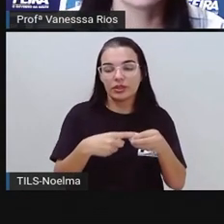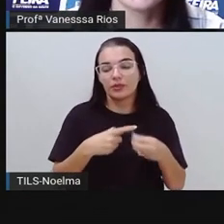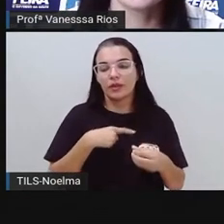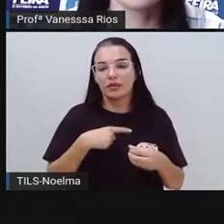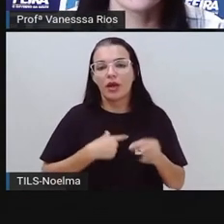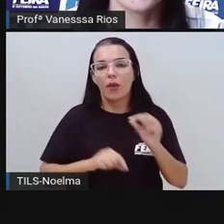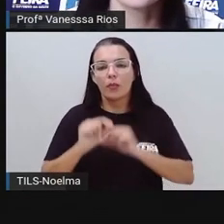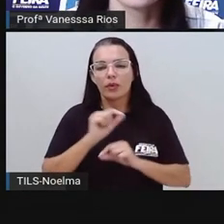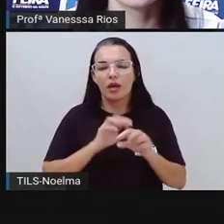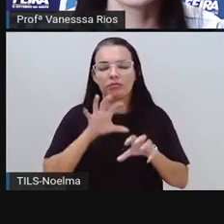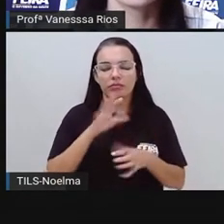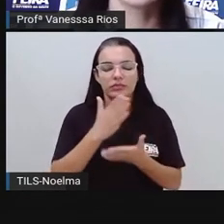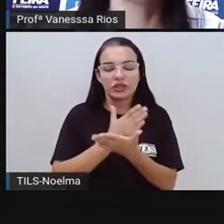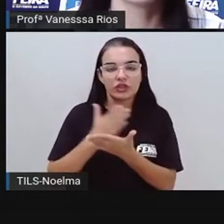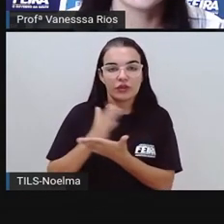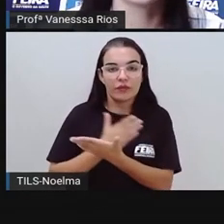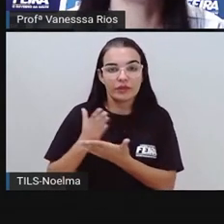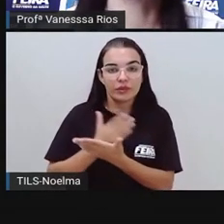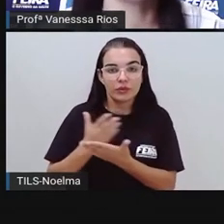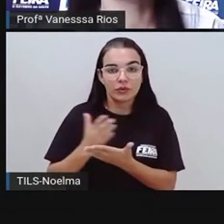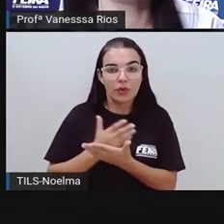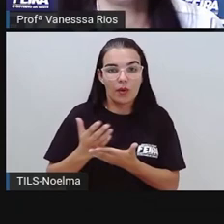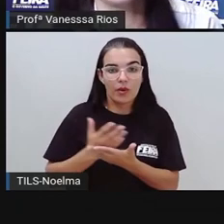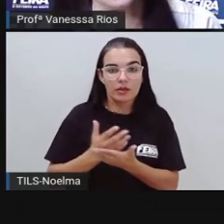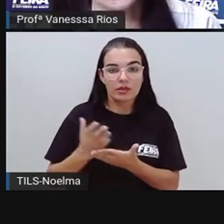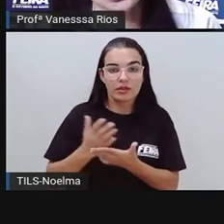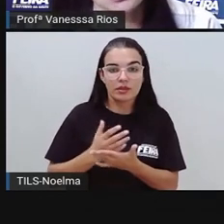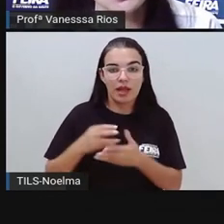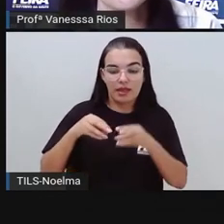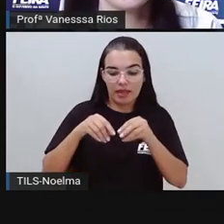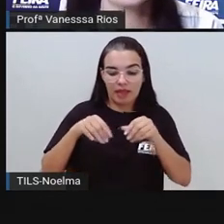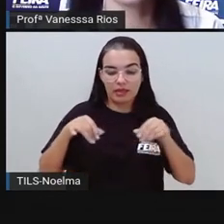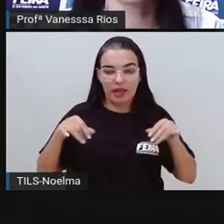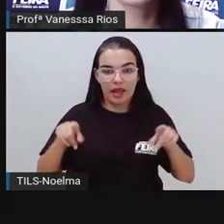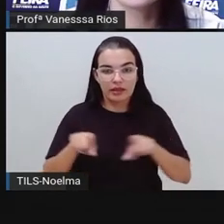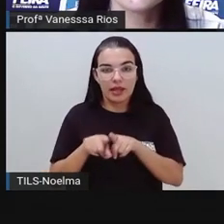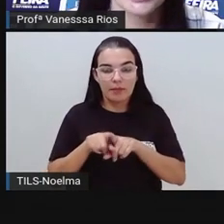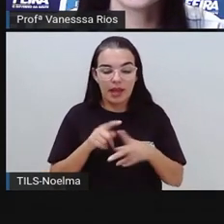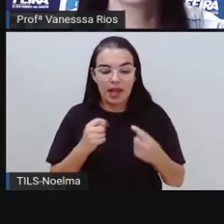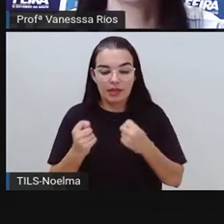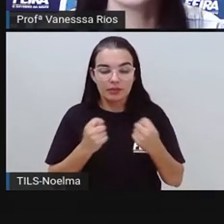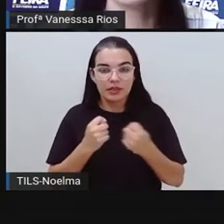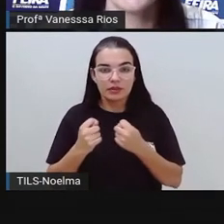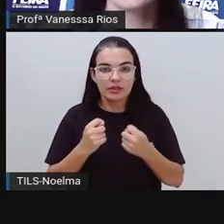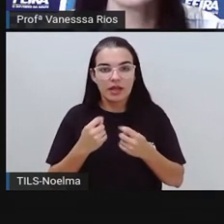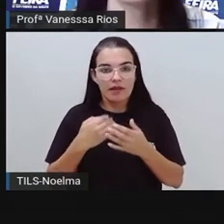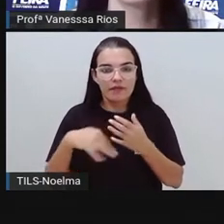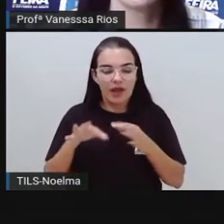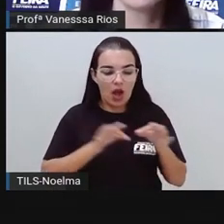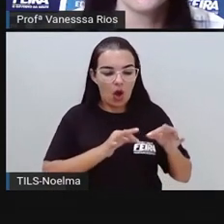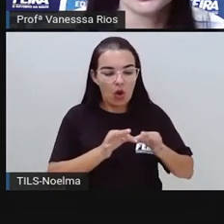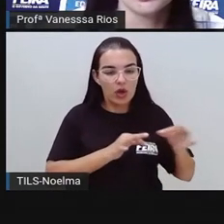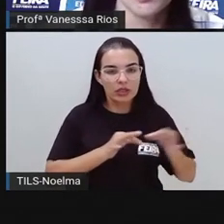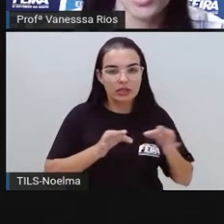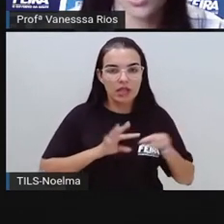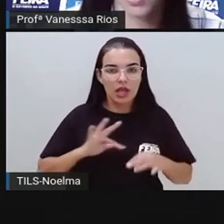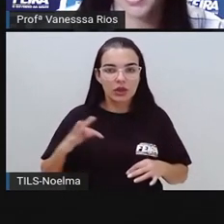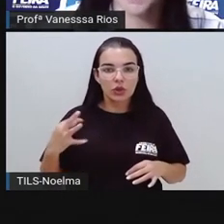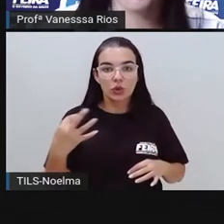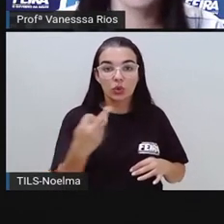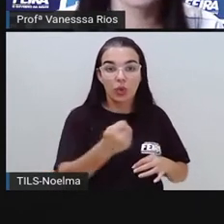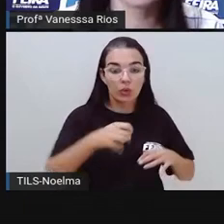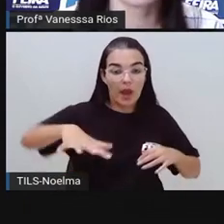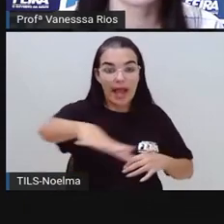servem aí por questões territoriais e administrativas para organizar todo o espaço que o município